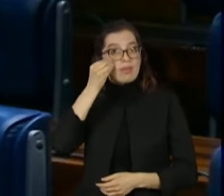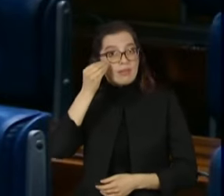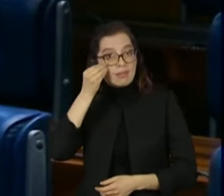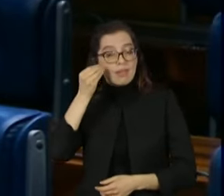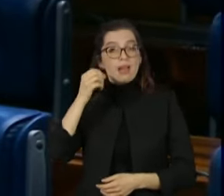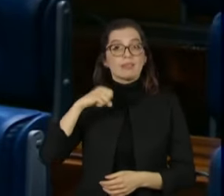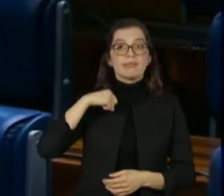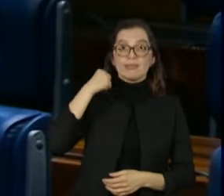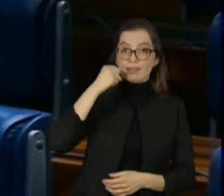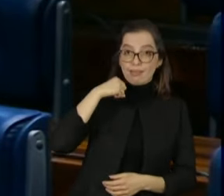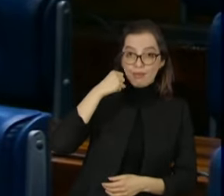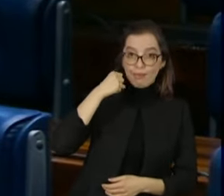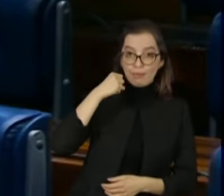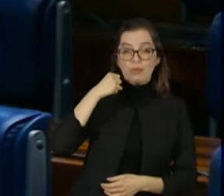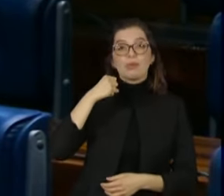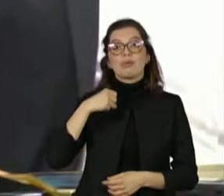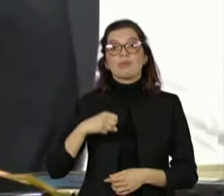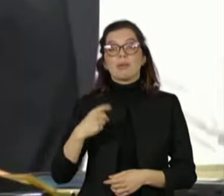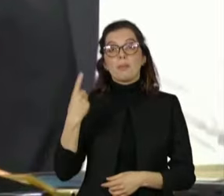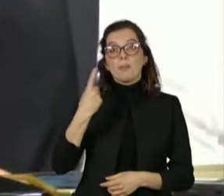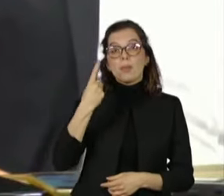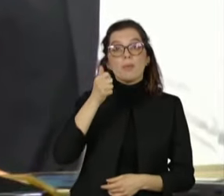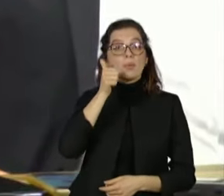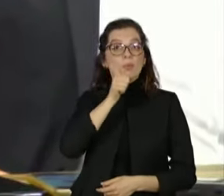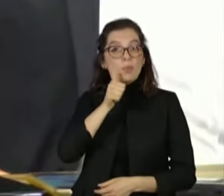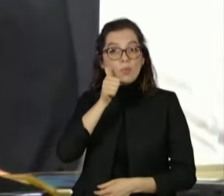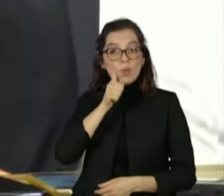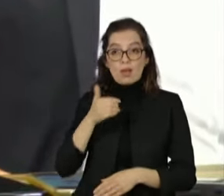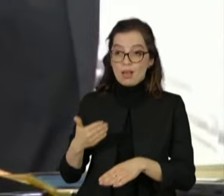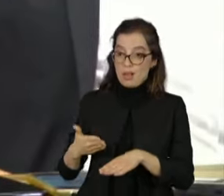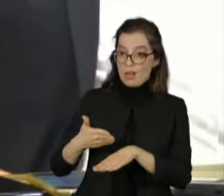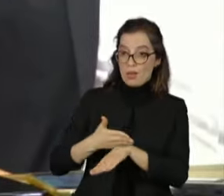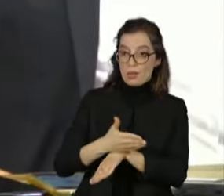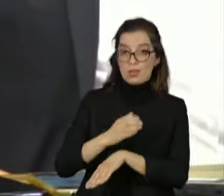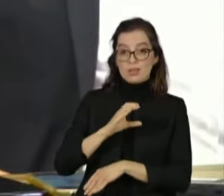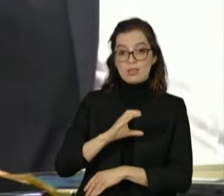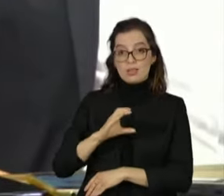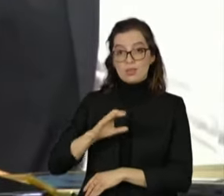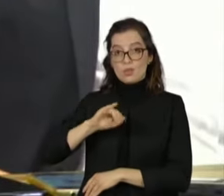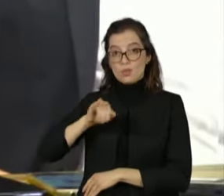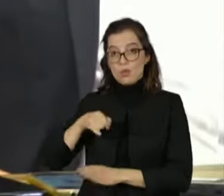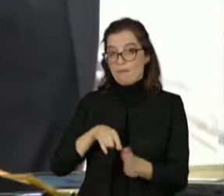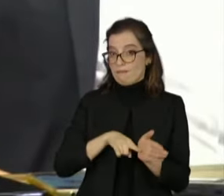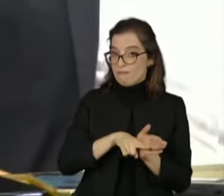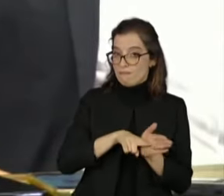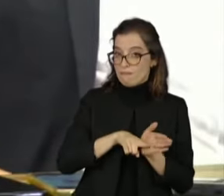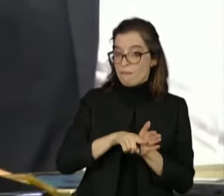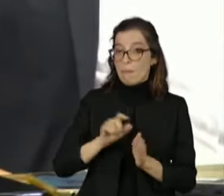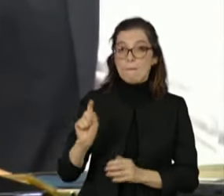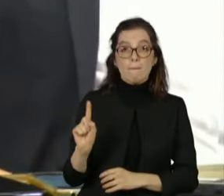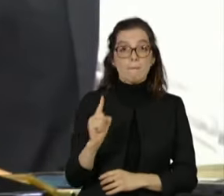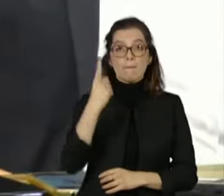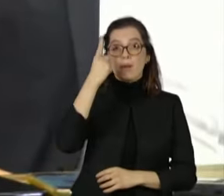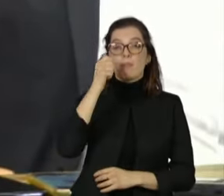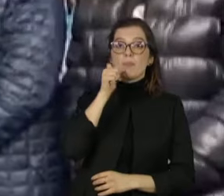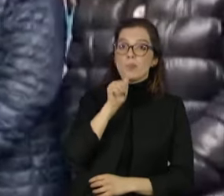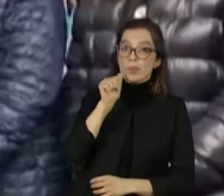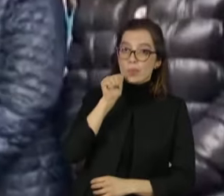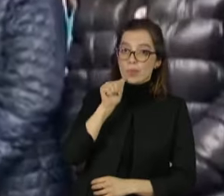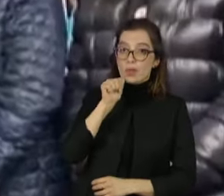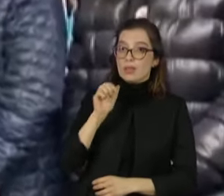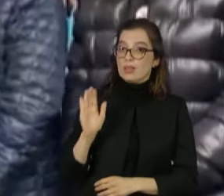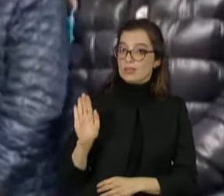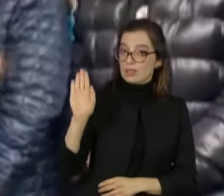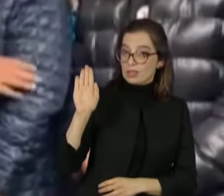Constituição e Justiça do Congresso Nacional e a primeira mulher a disputar a presidência do Senado em 198 anos.